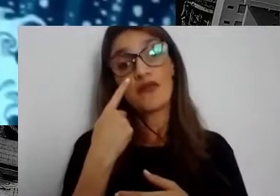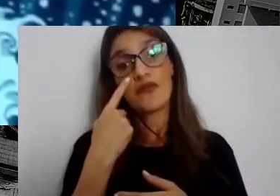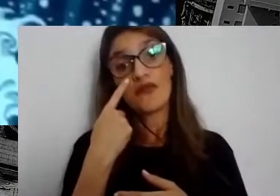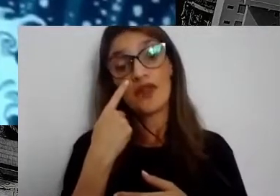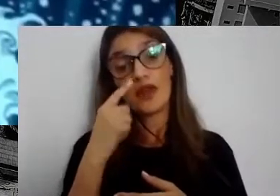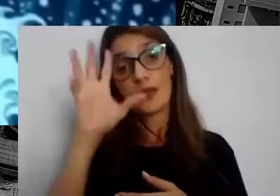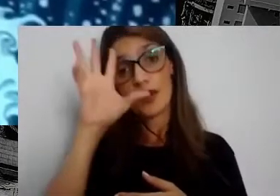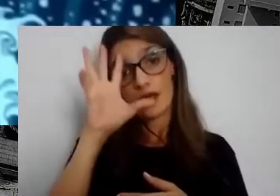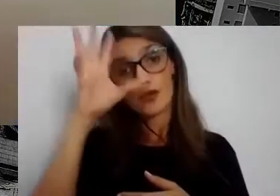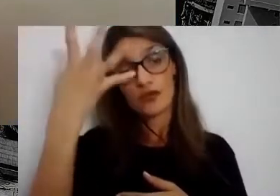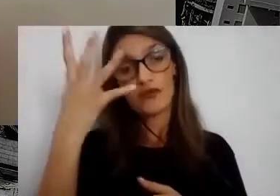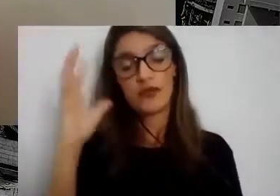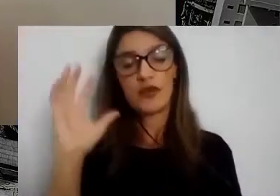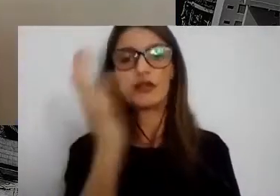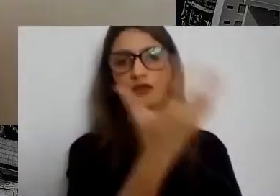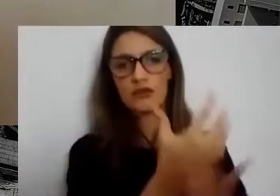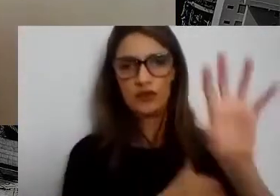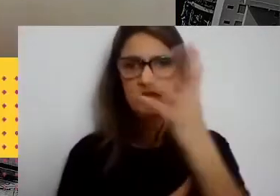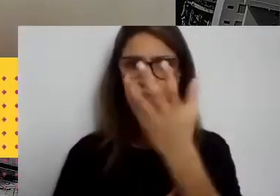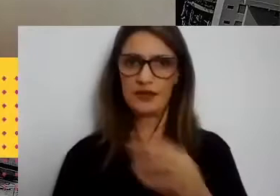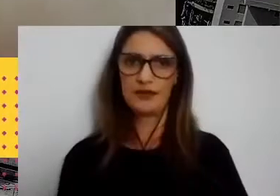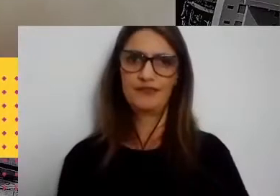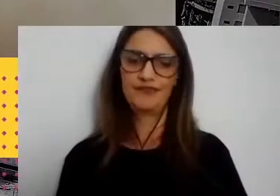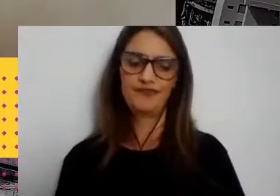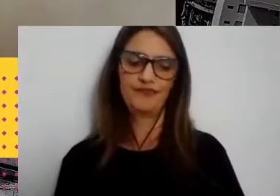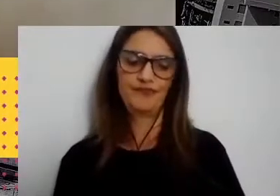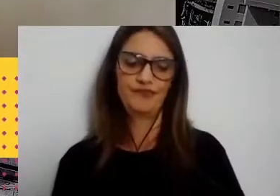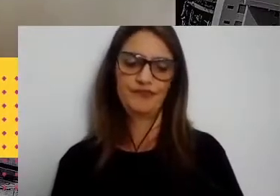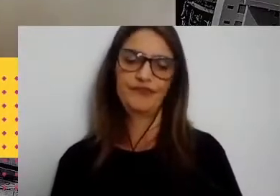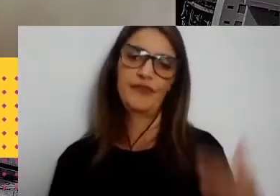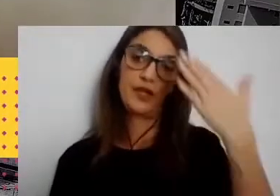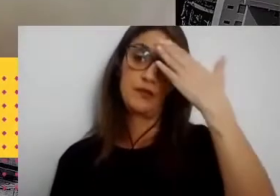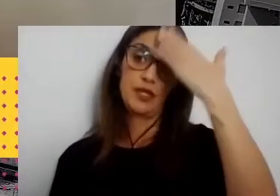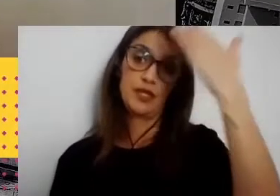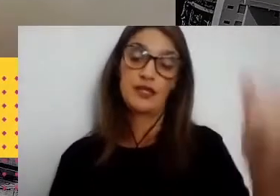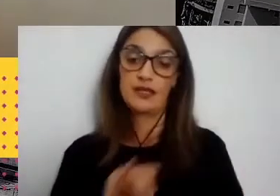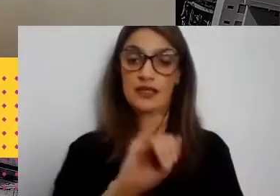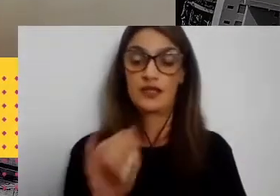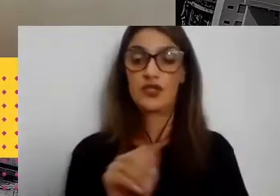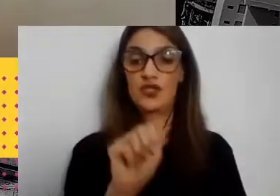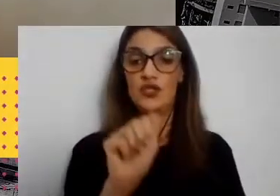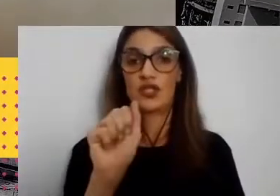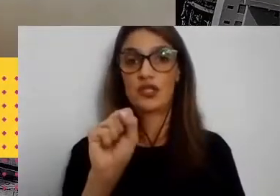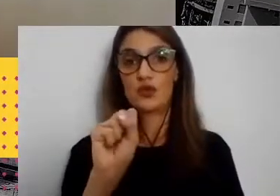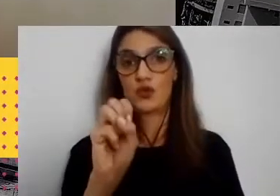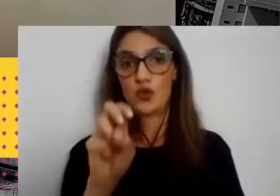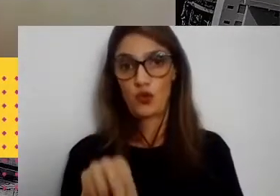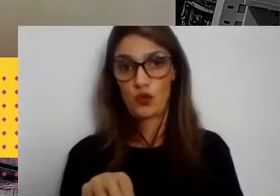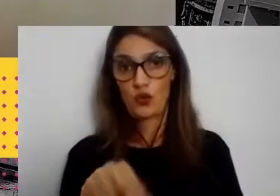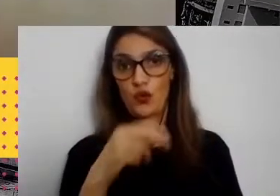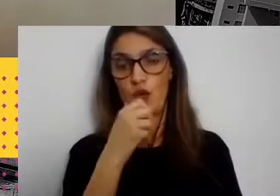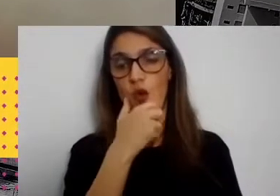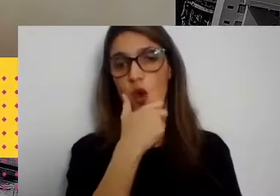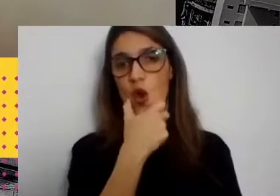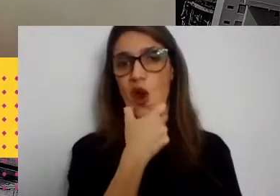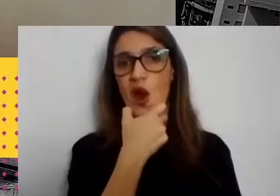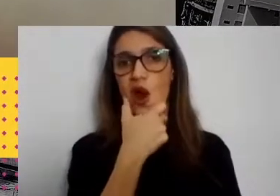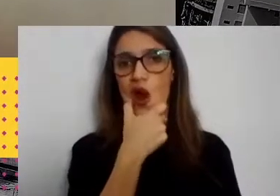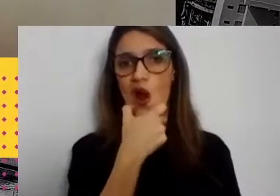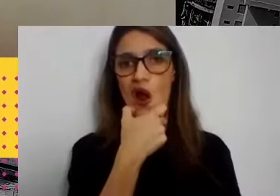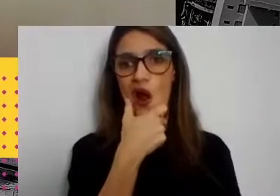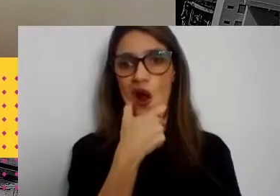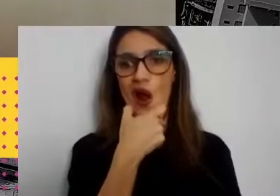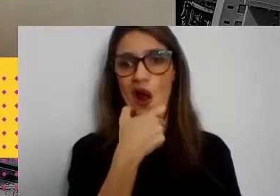Thank you, Jason. Obrigada, Jason, pela fala super assertiva, trazendo várias